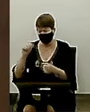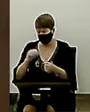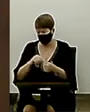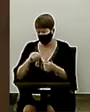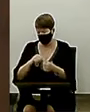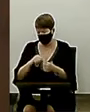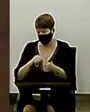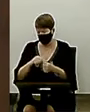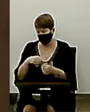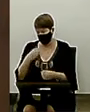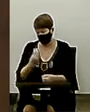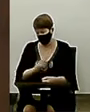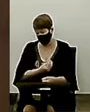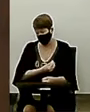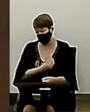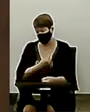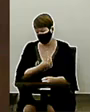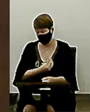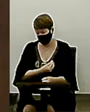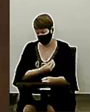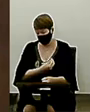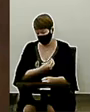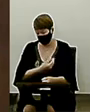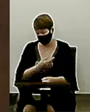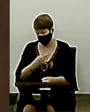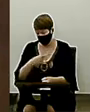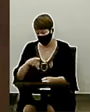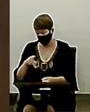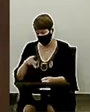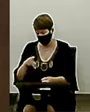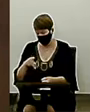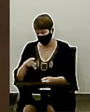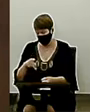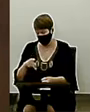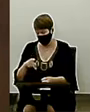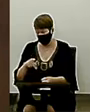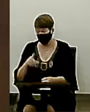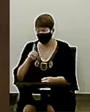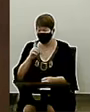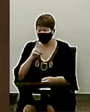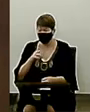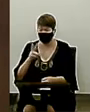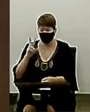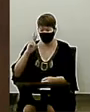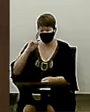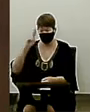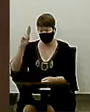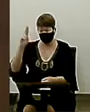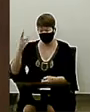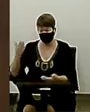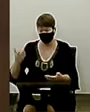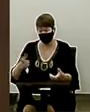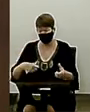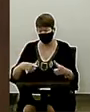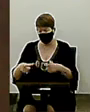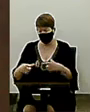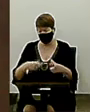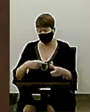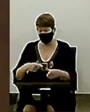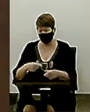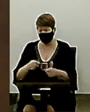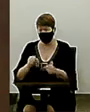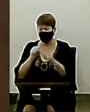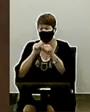que as nossas vidas sejam realmente para o Senhor e só para o Senhor. Que Senhor esteja abençoando